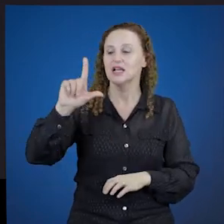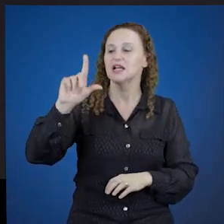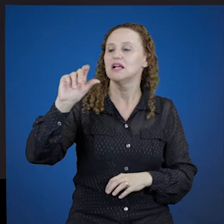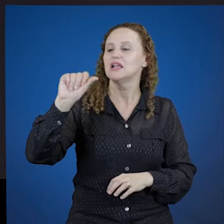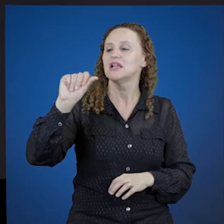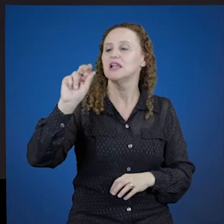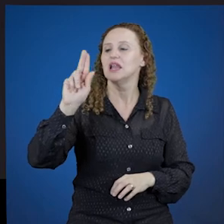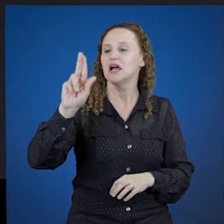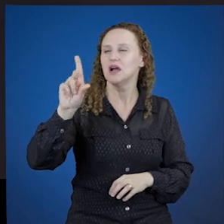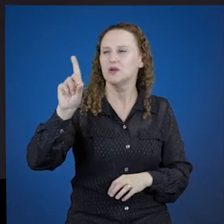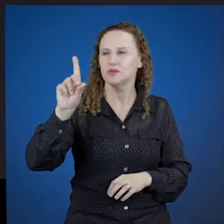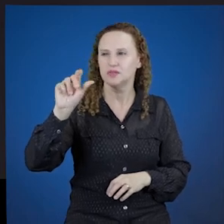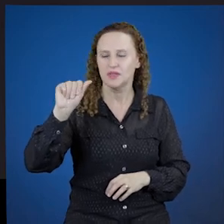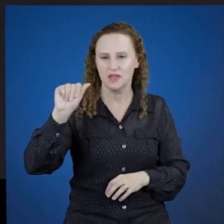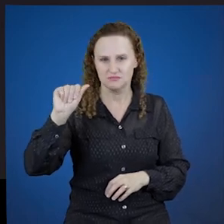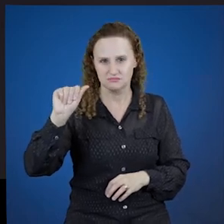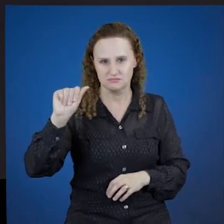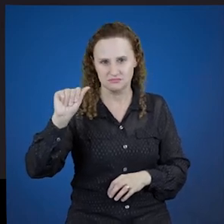laudat.